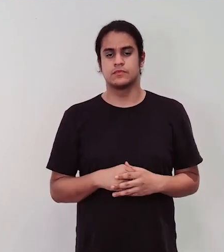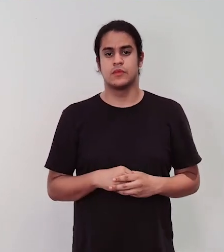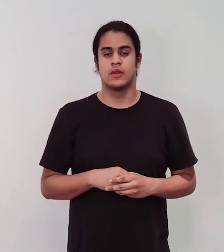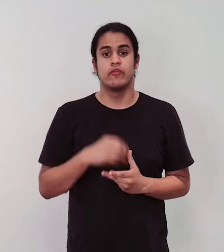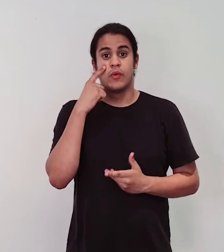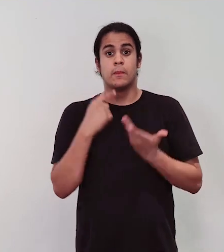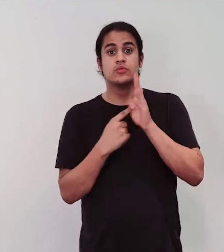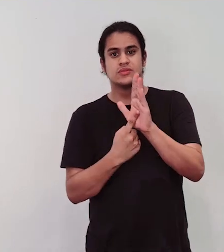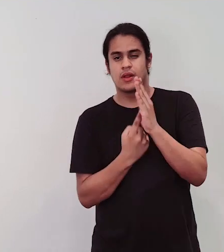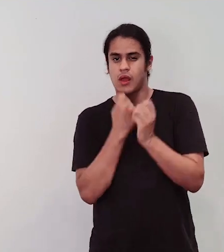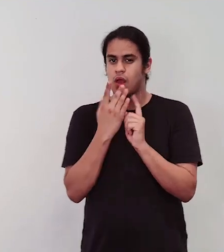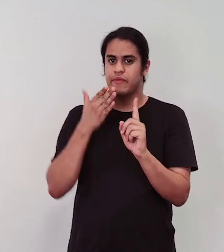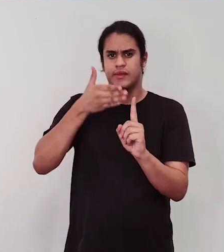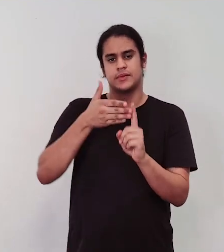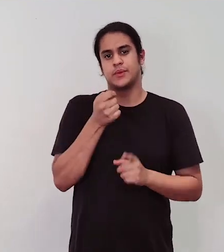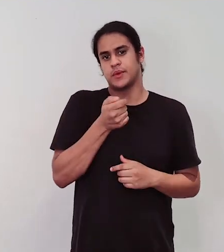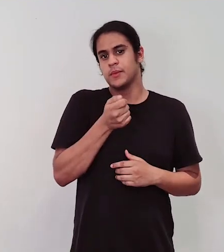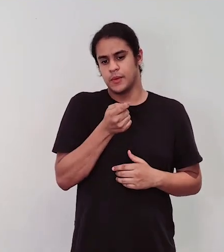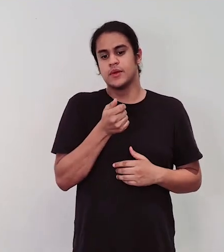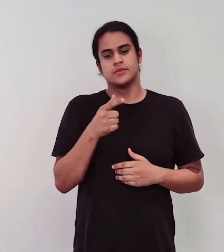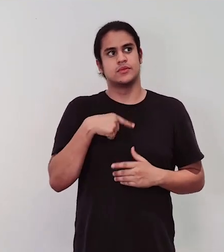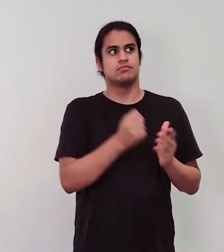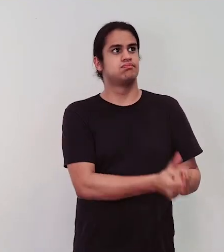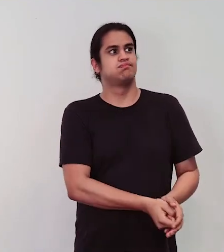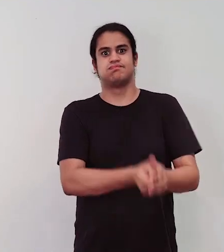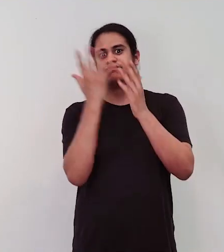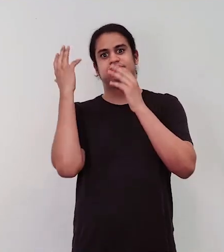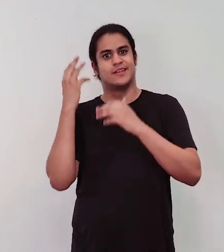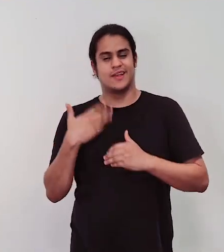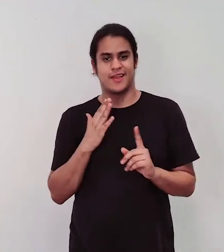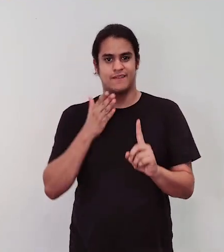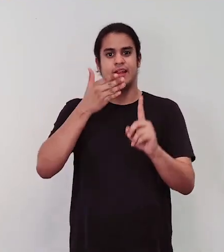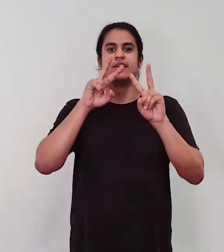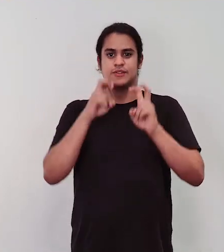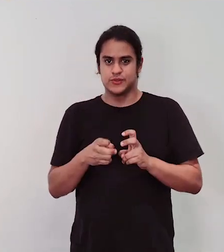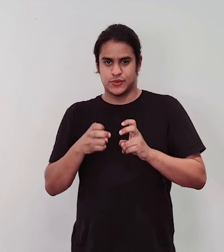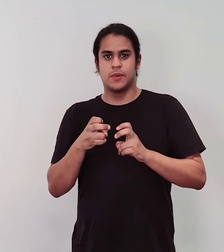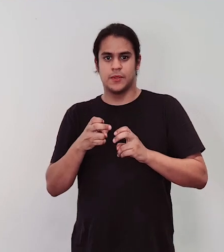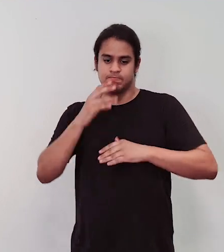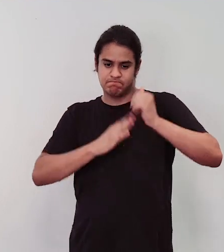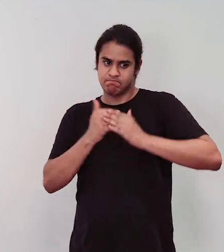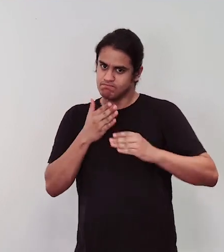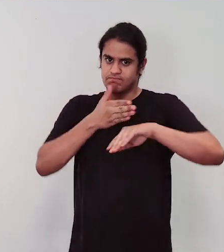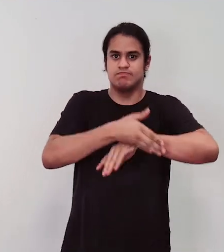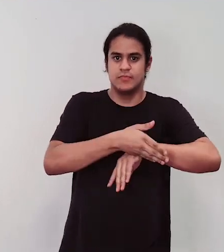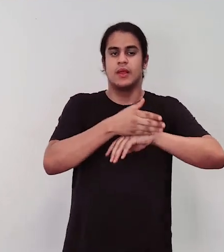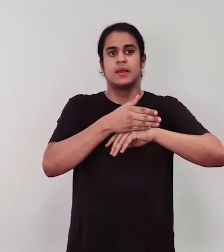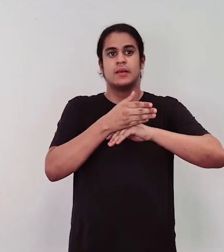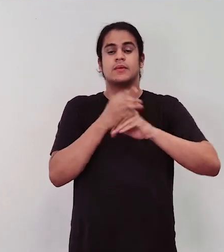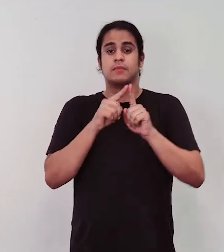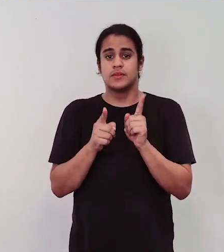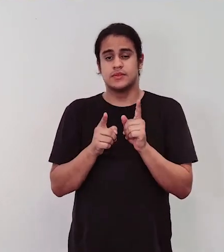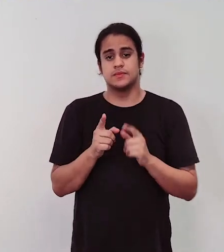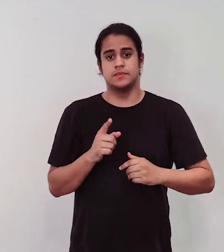mostrar algumas referências, poucas, existem muitas, milhares de referências sobre intervenção, mas eu trouxe